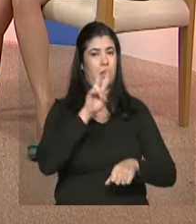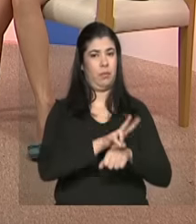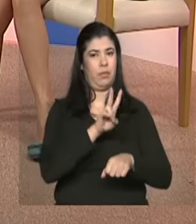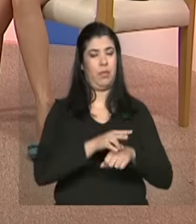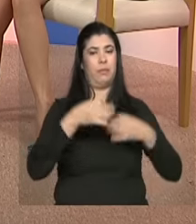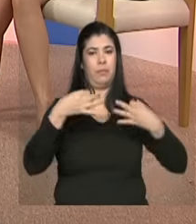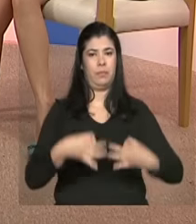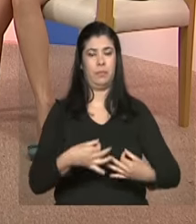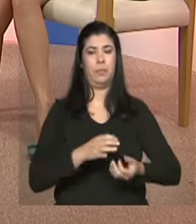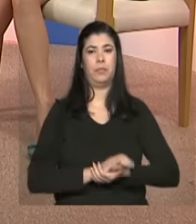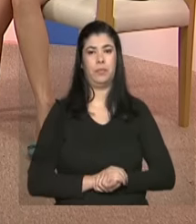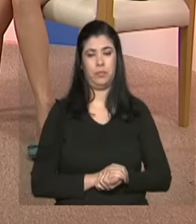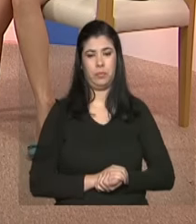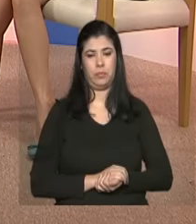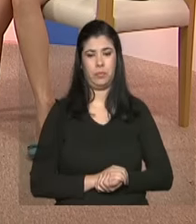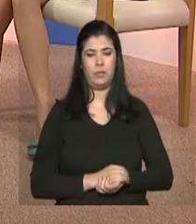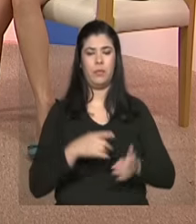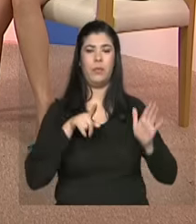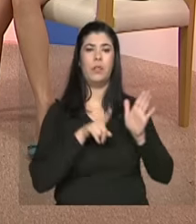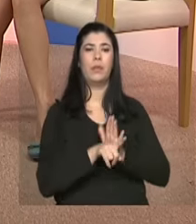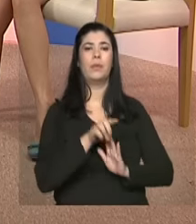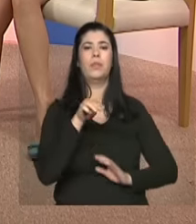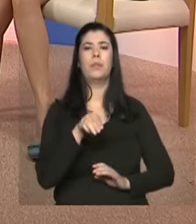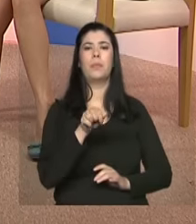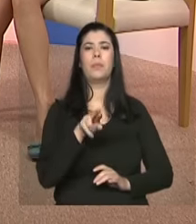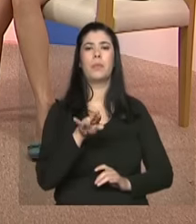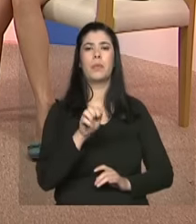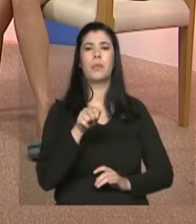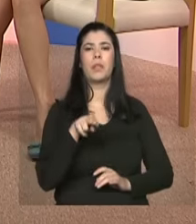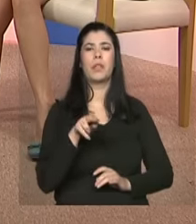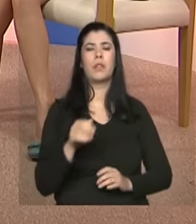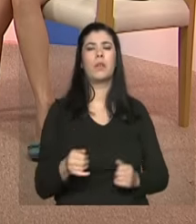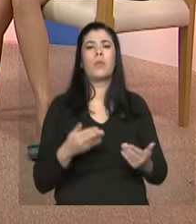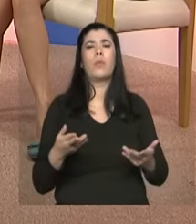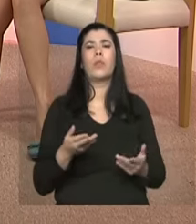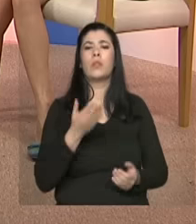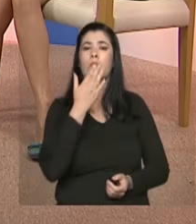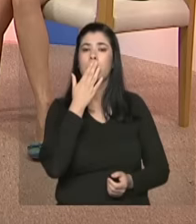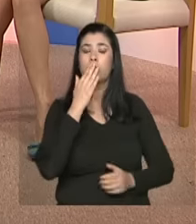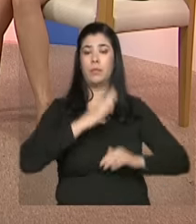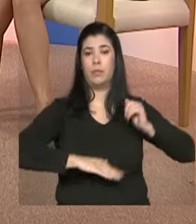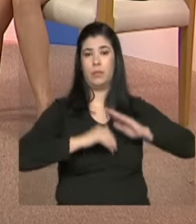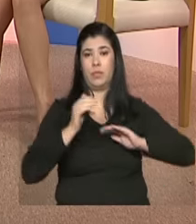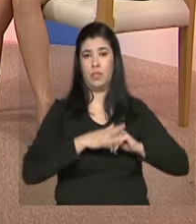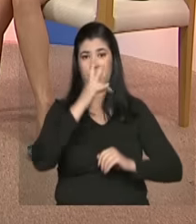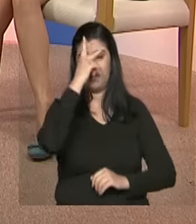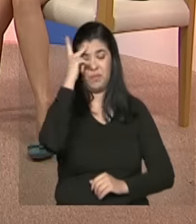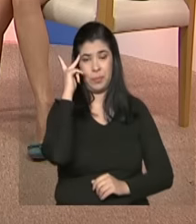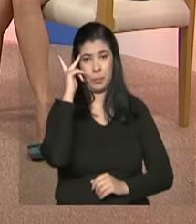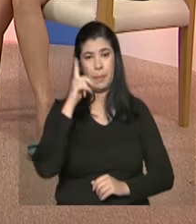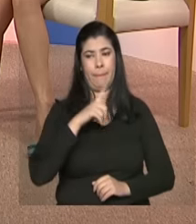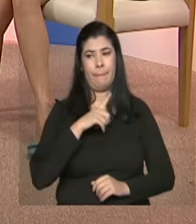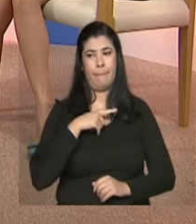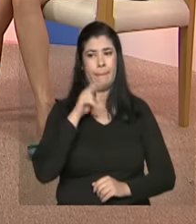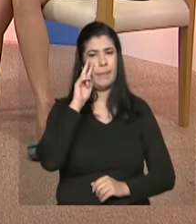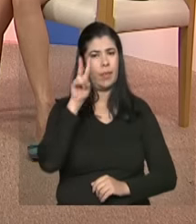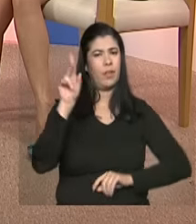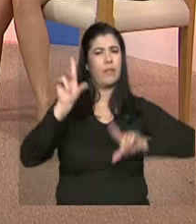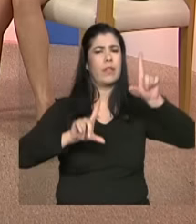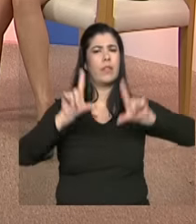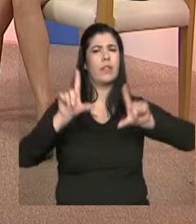forte e Mariana quais são as ações que são desenvolvidas para os migrantes porque a gente vê nos noticiários